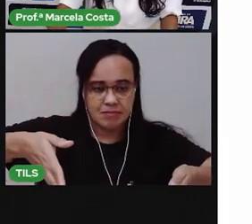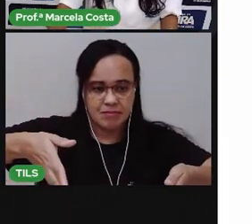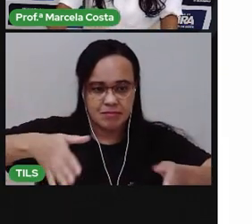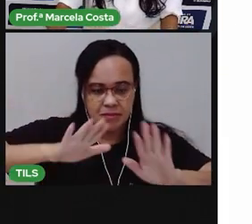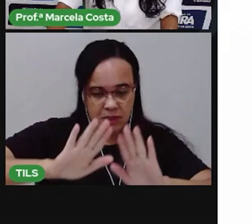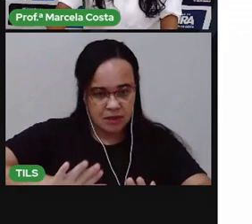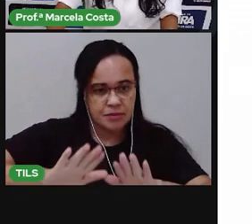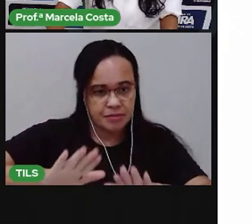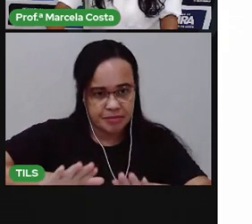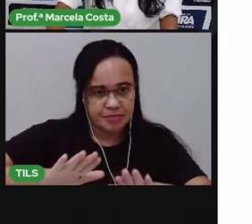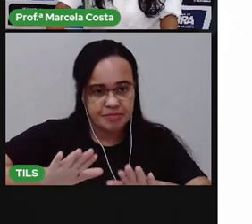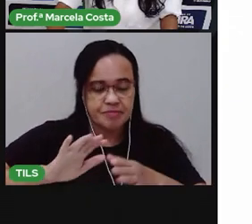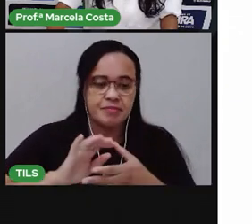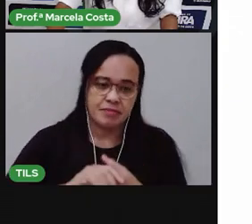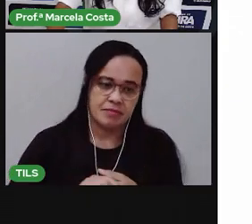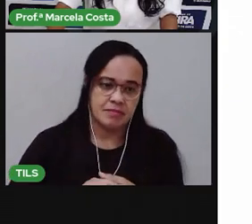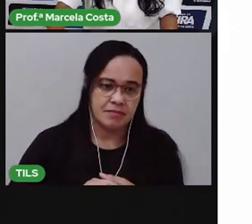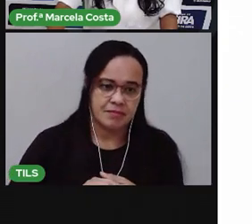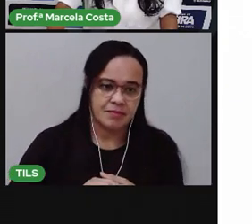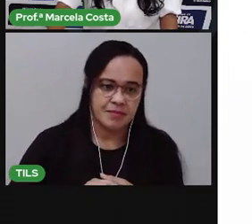Deixa os copos na mesa.